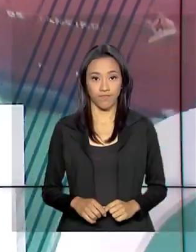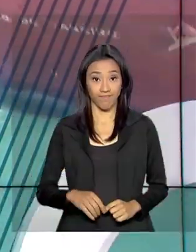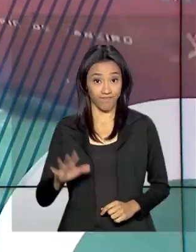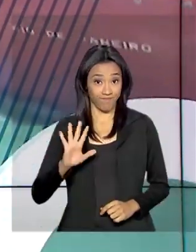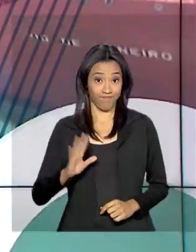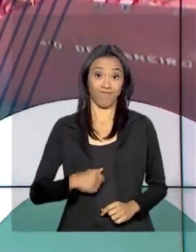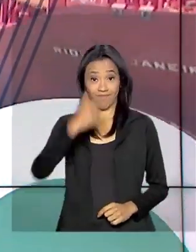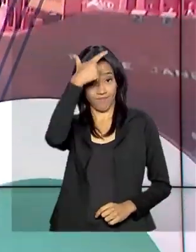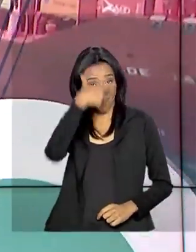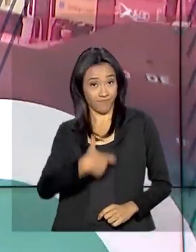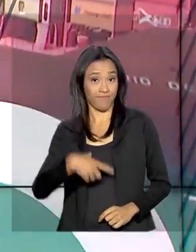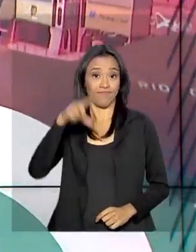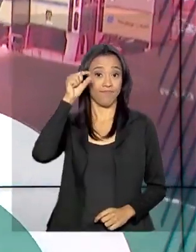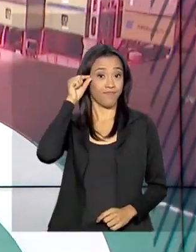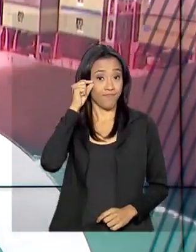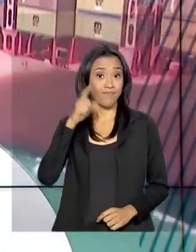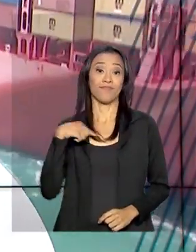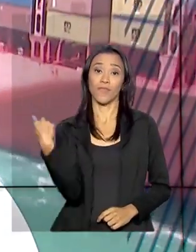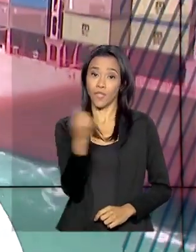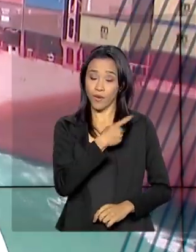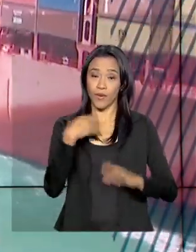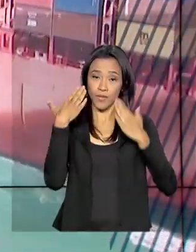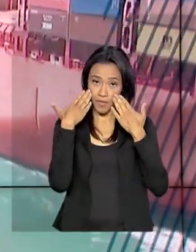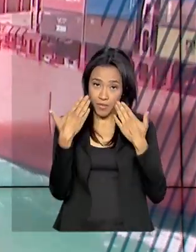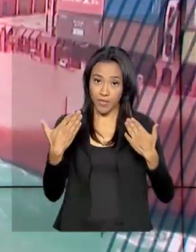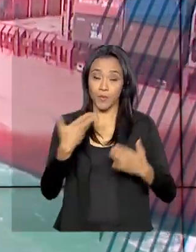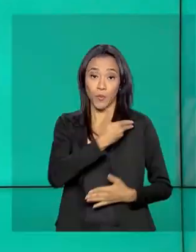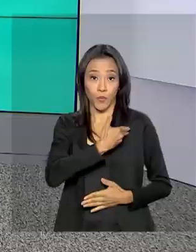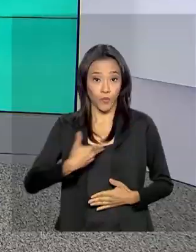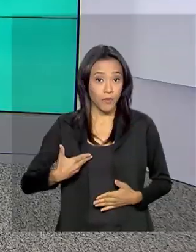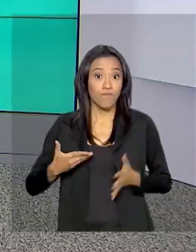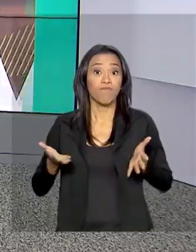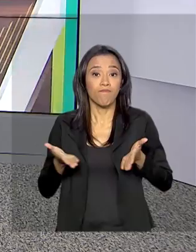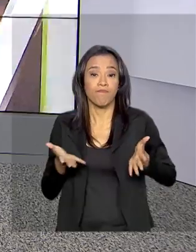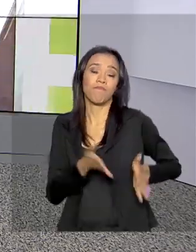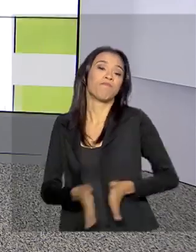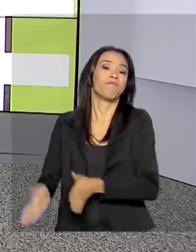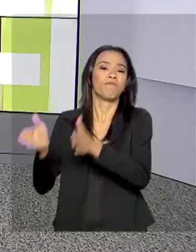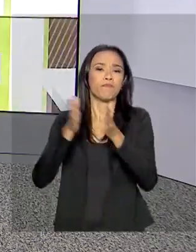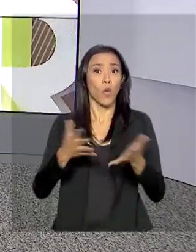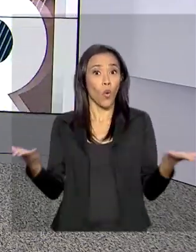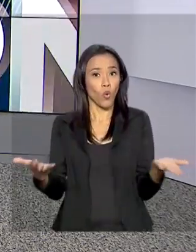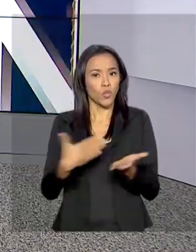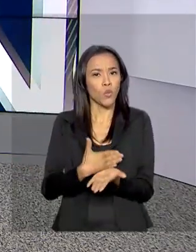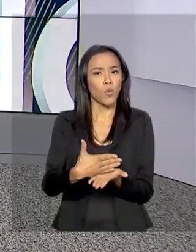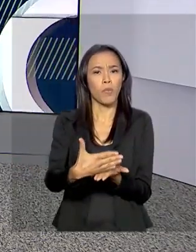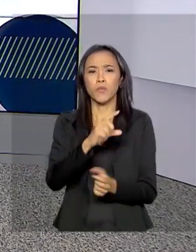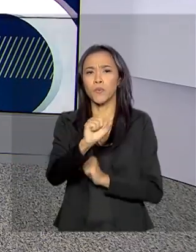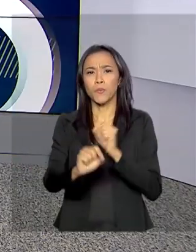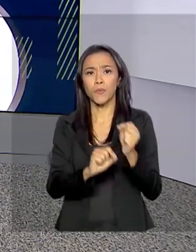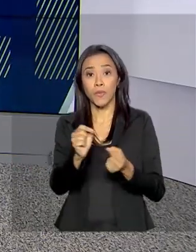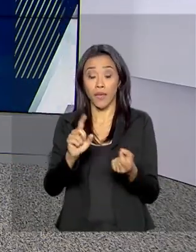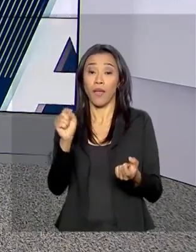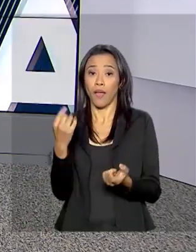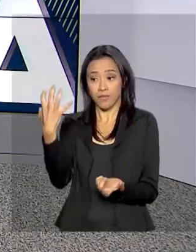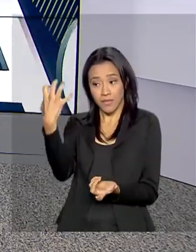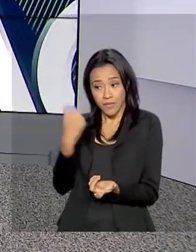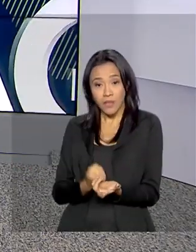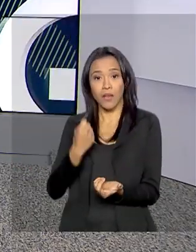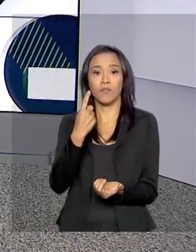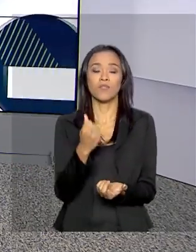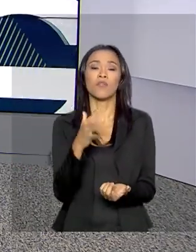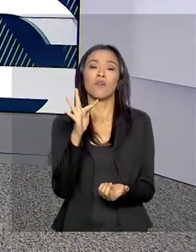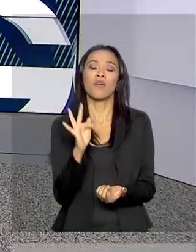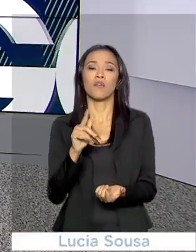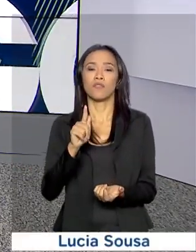Olá, eu sou o Roberto Camargo e já estamos no ar com o governo agora. Começa hoje a adesão ao saque aniversário do